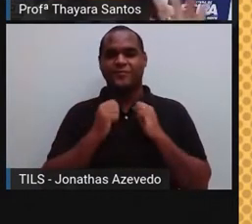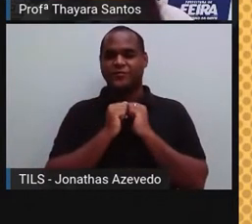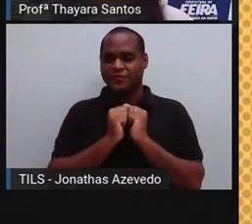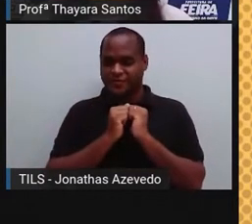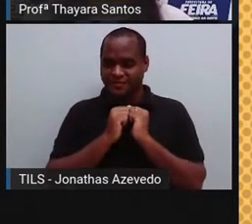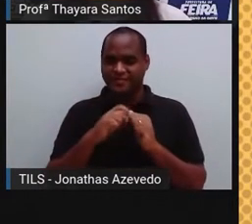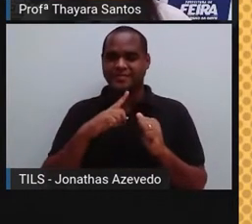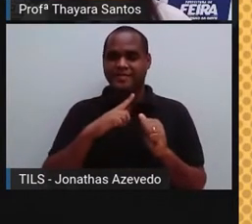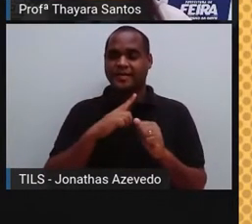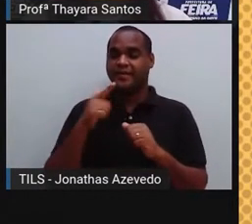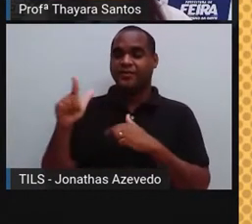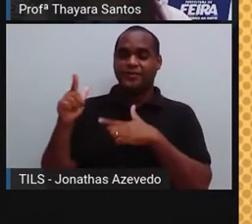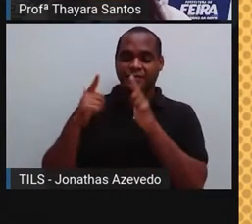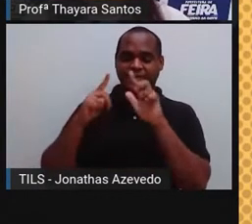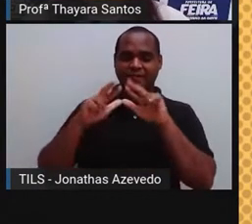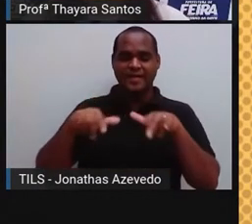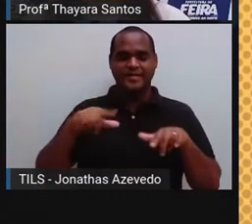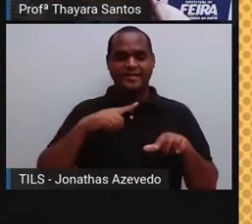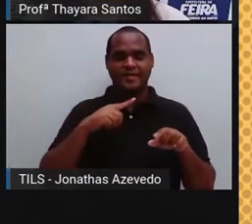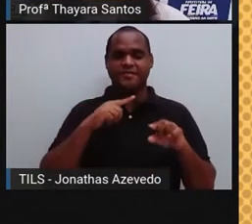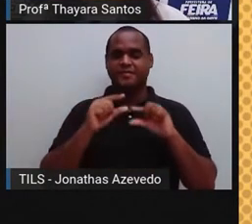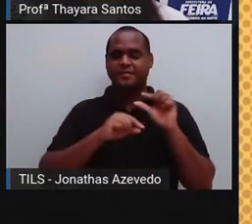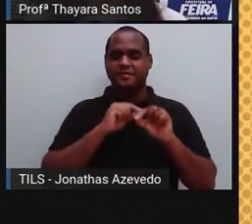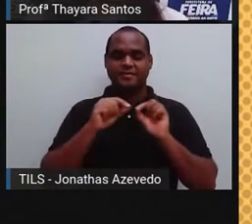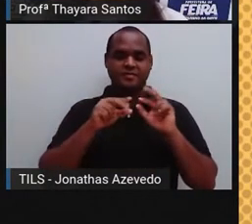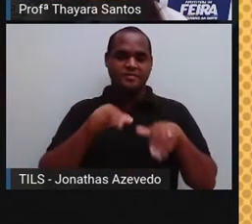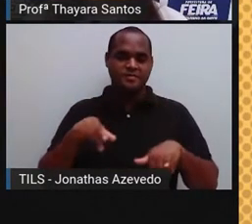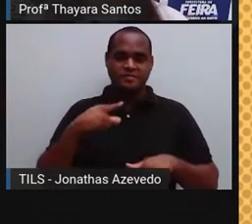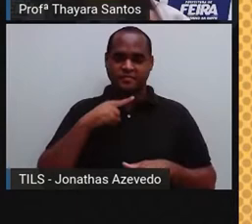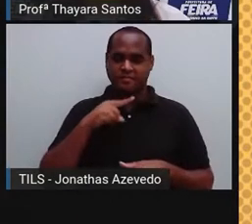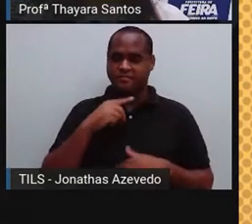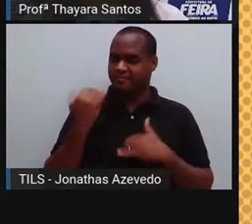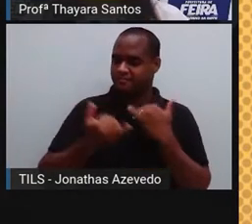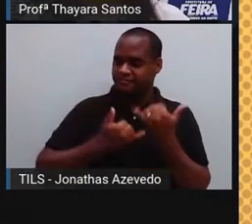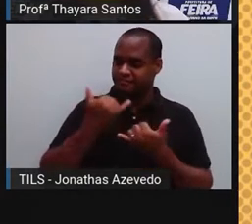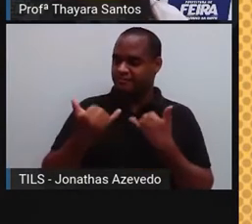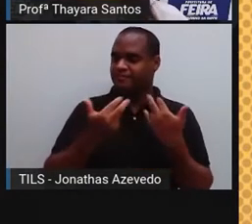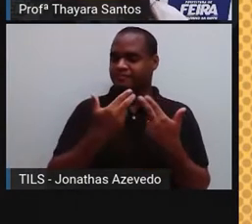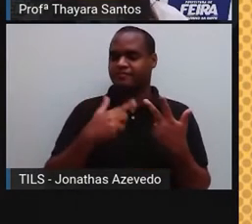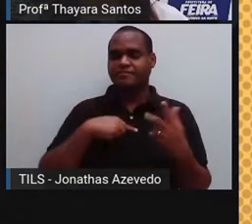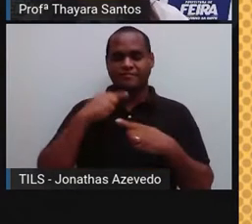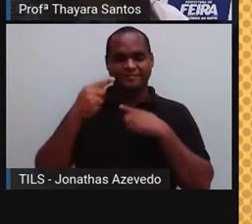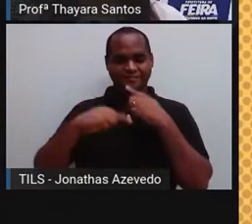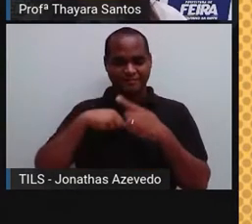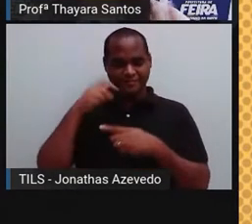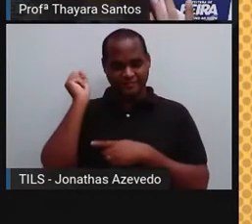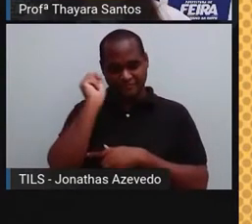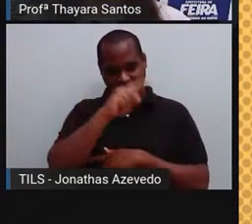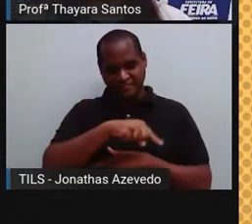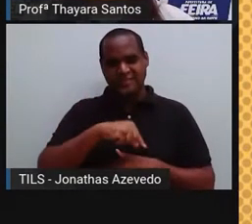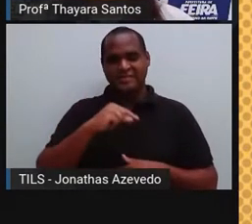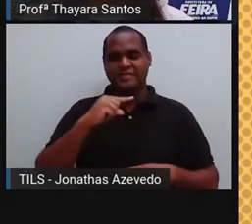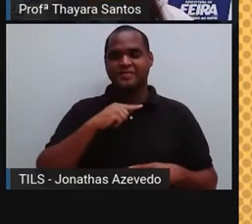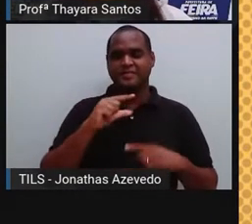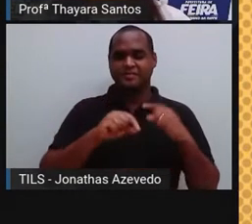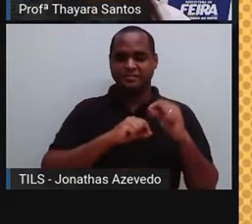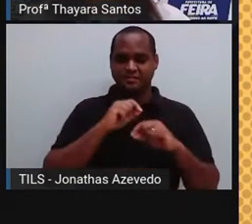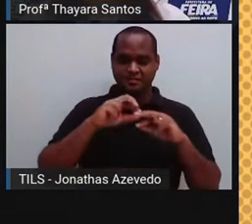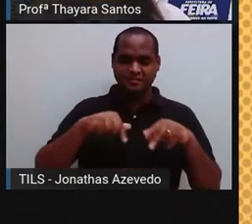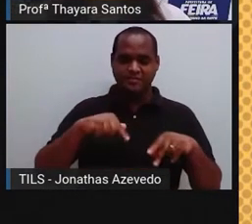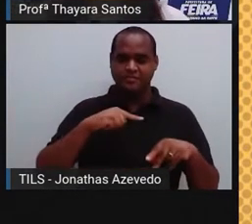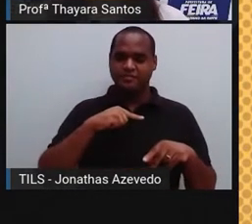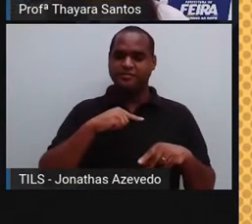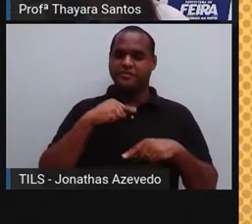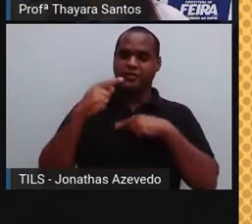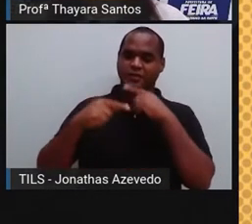vocês estão aí do outro lado acompanhando as aulas, que estão se divertindo, que estão tirando as dúvidas, né? Pegando, anotando ali as